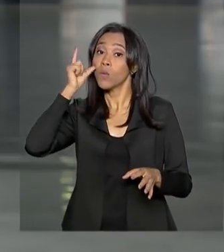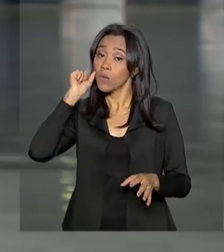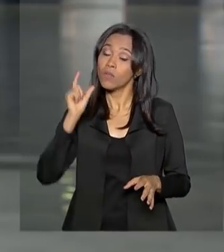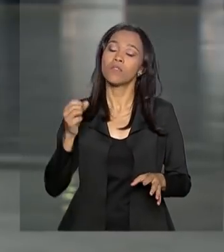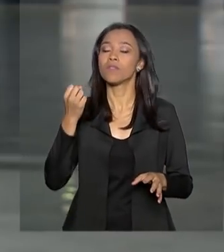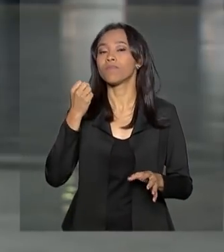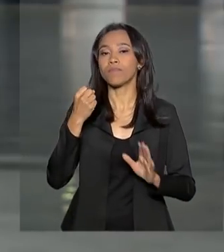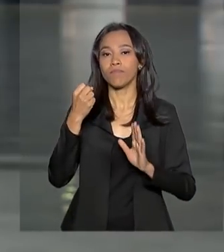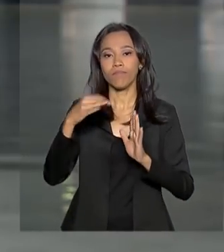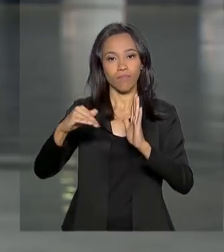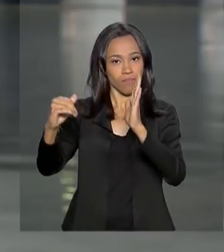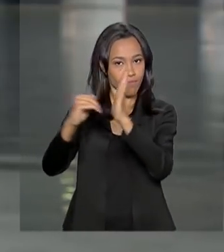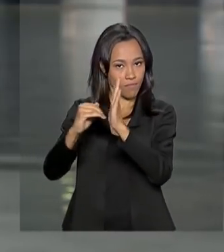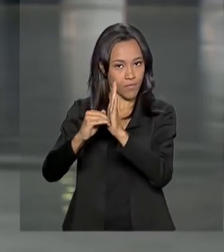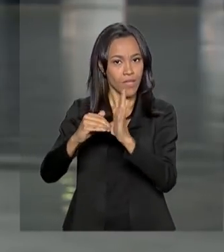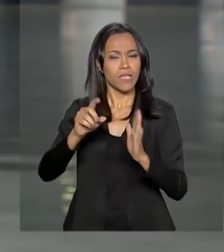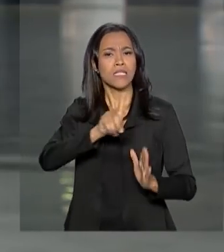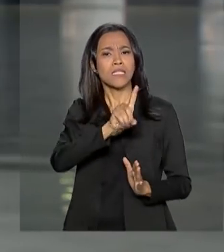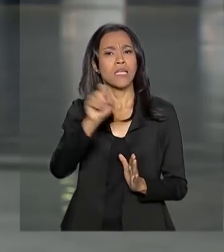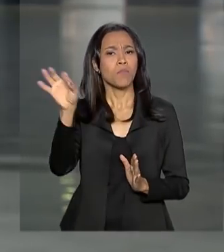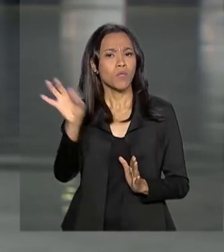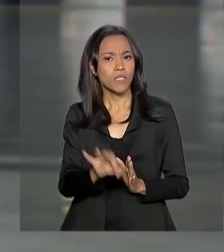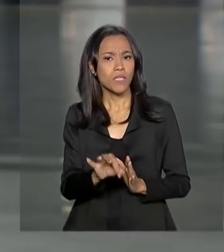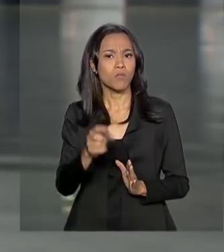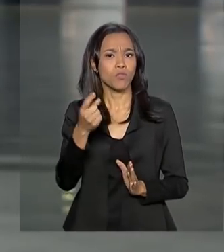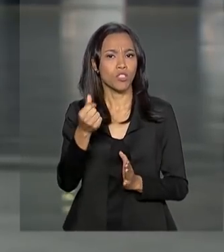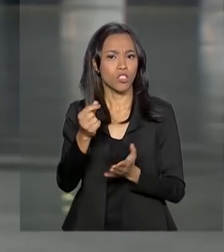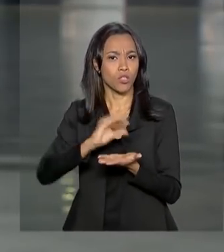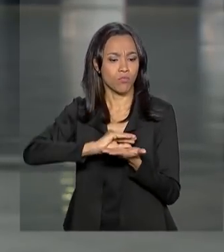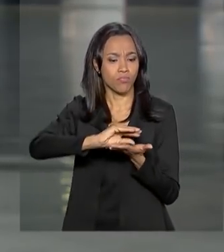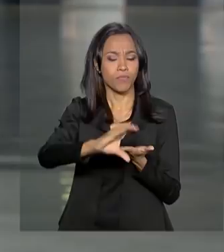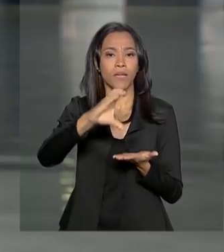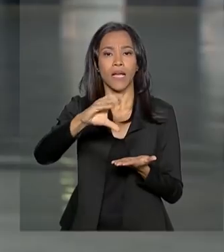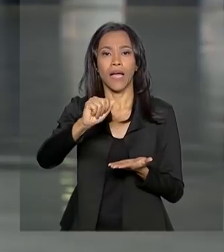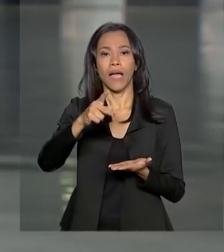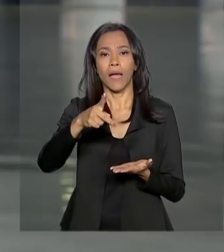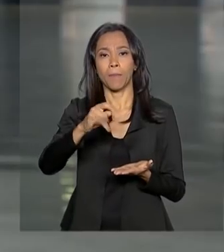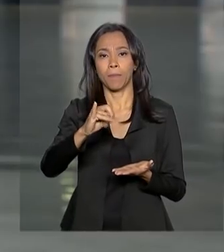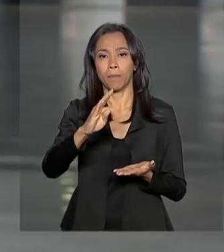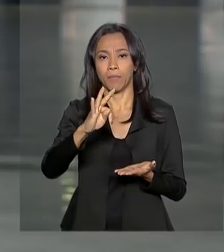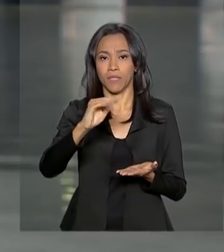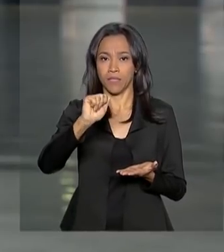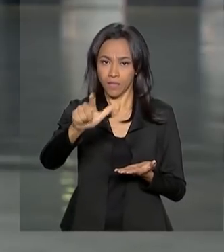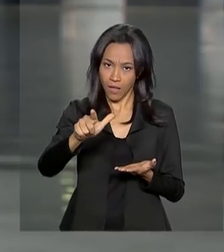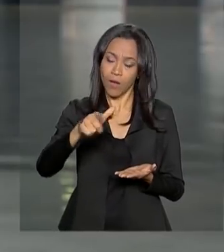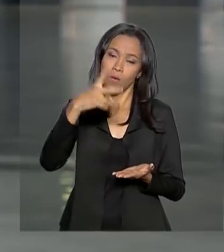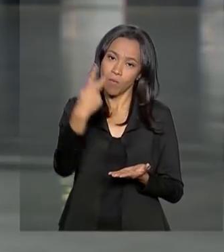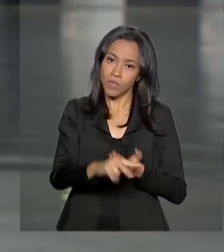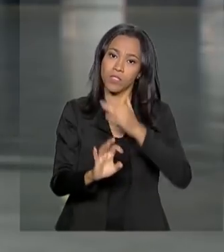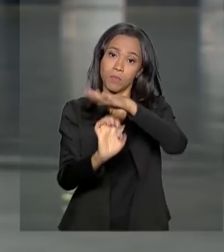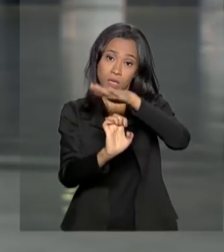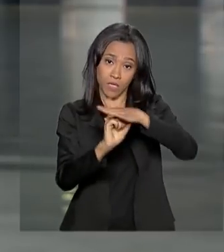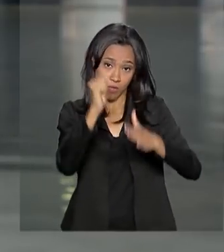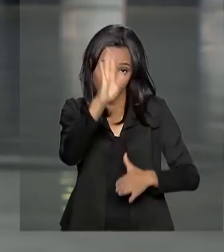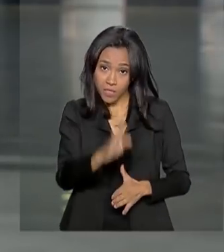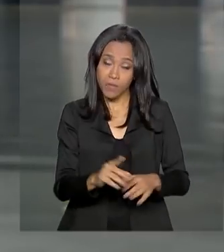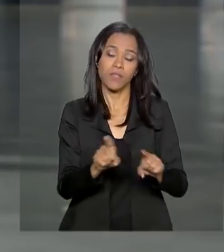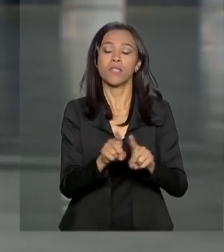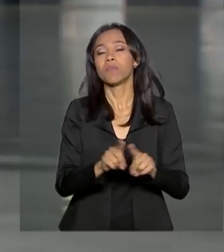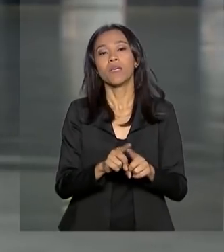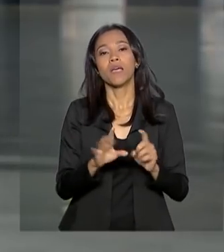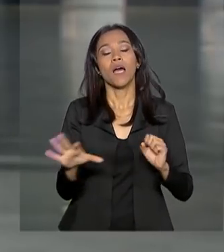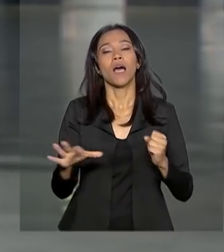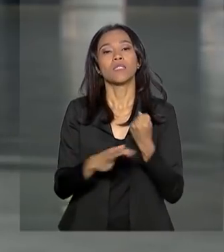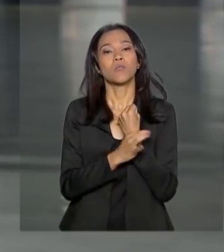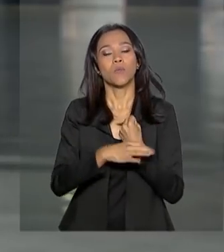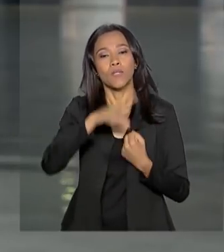participação de até 100% de capital estrangeiro em companhias aéreas sediadas no Brasil e garantiu também a gratuidade